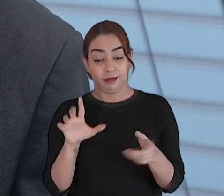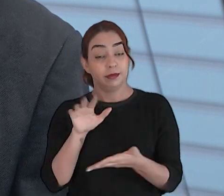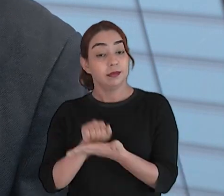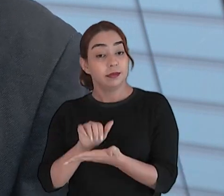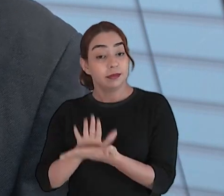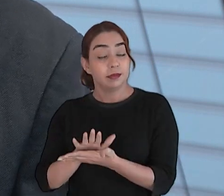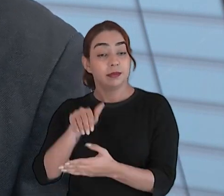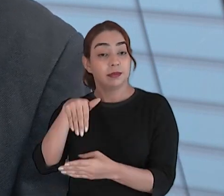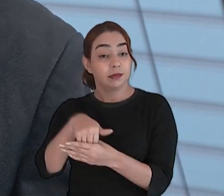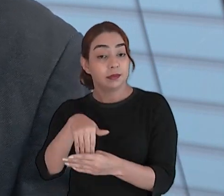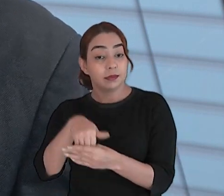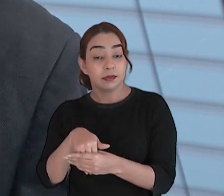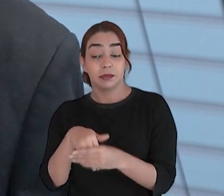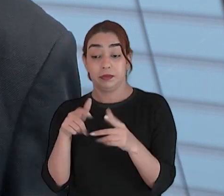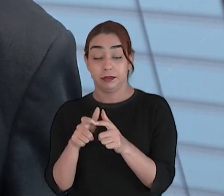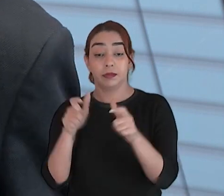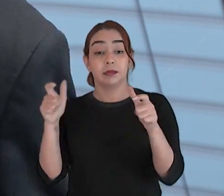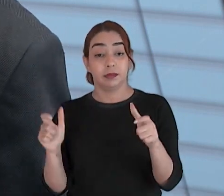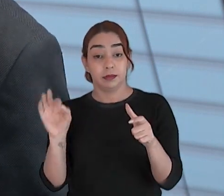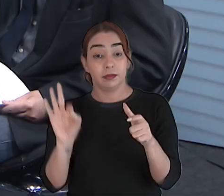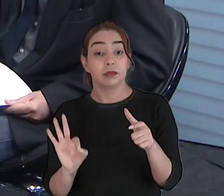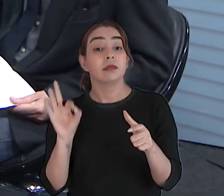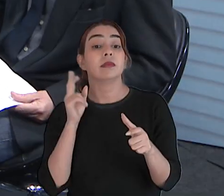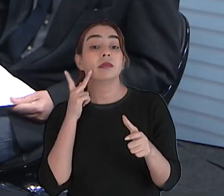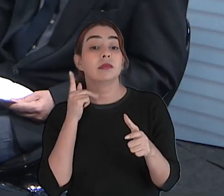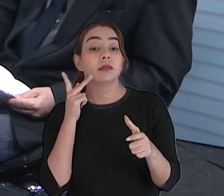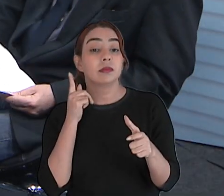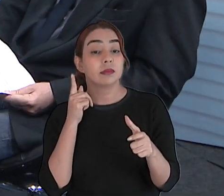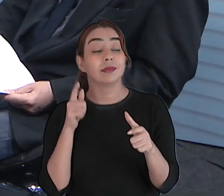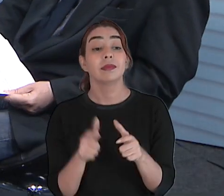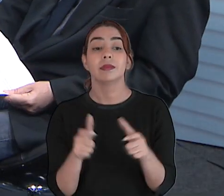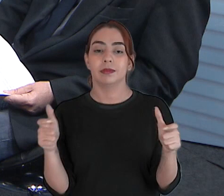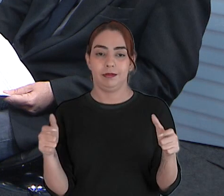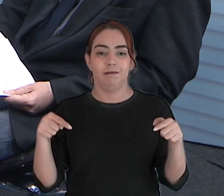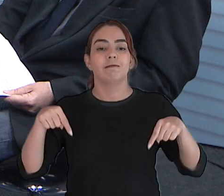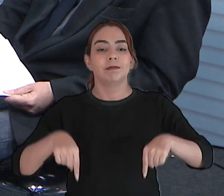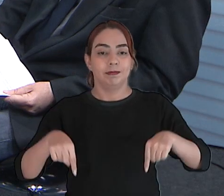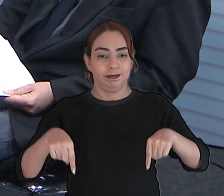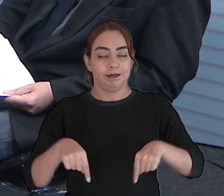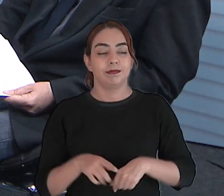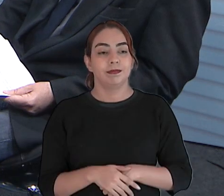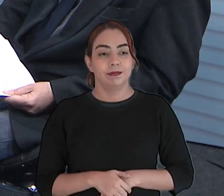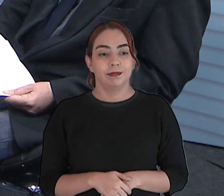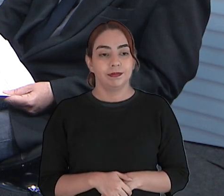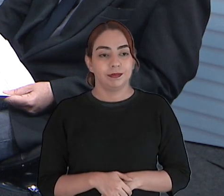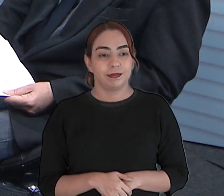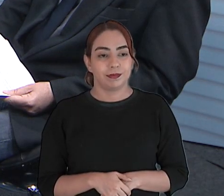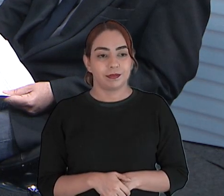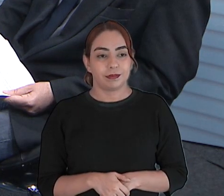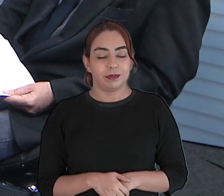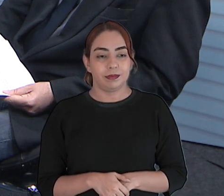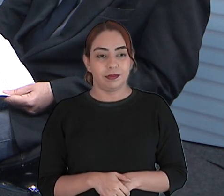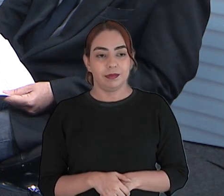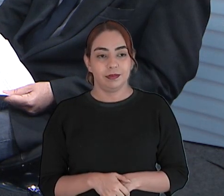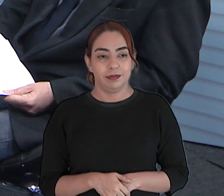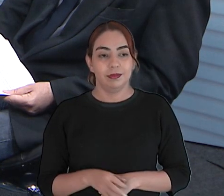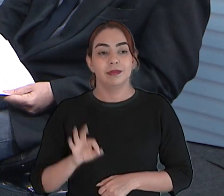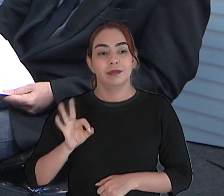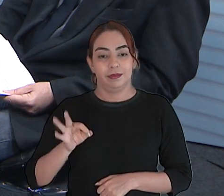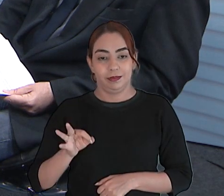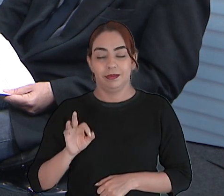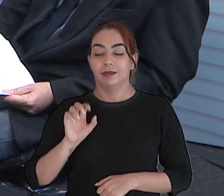67.148 votos, quantos em Fortaleza? Eu fui votado em